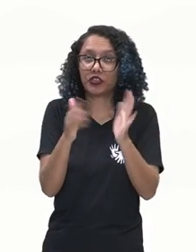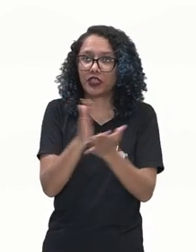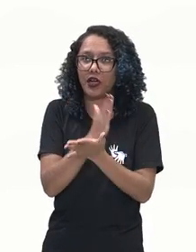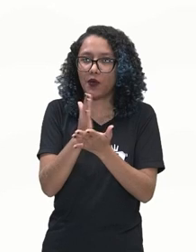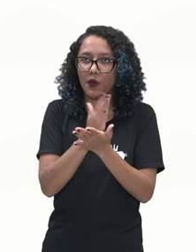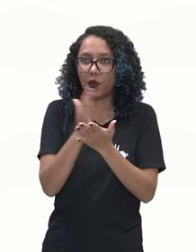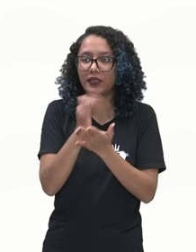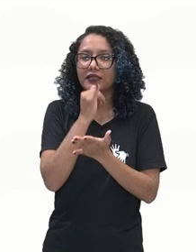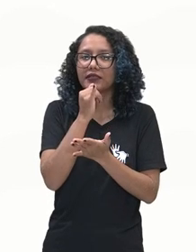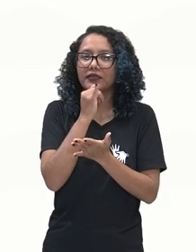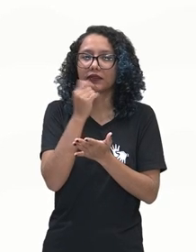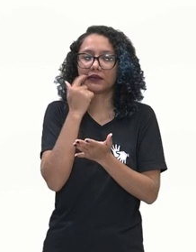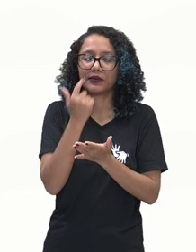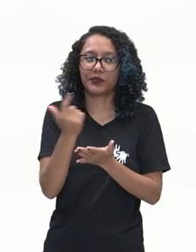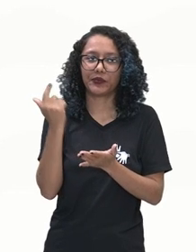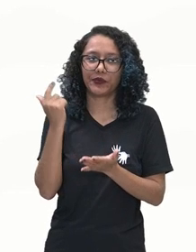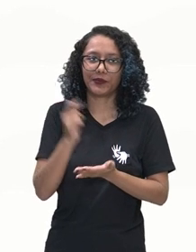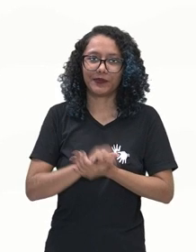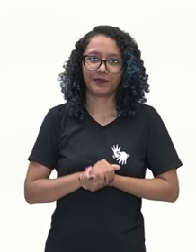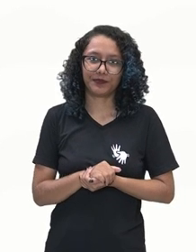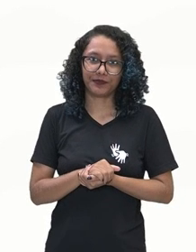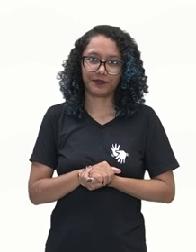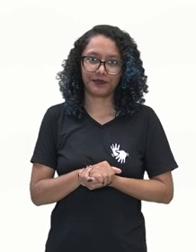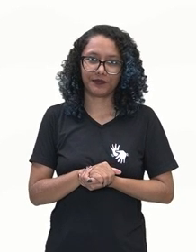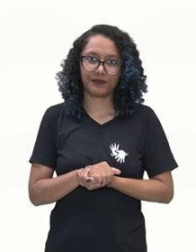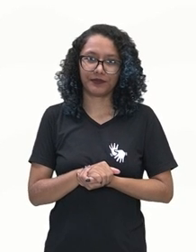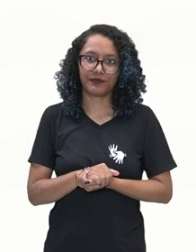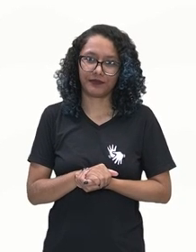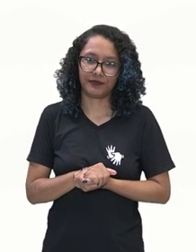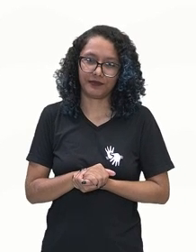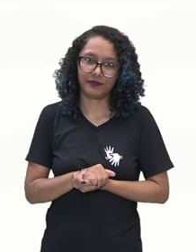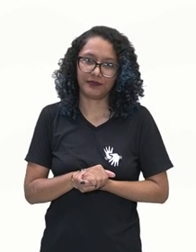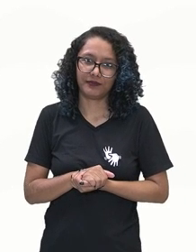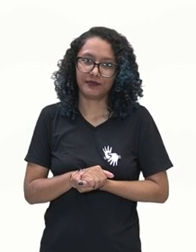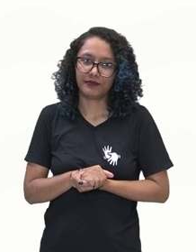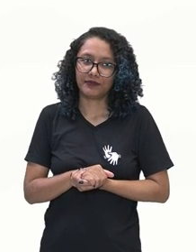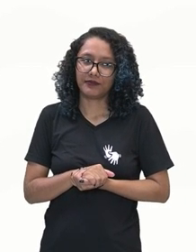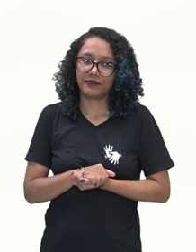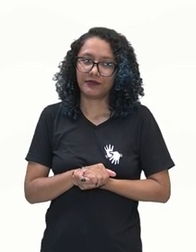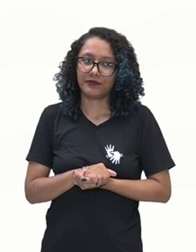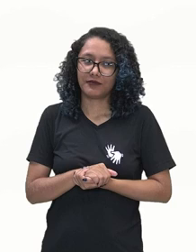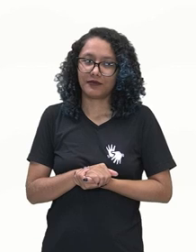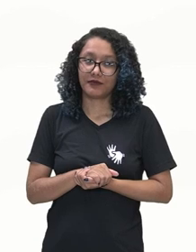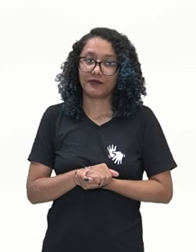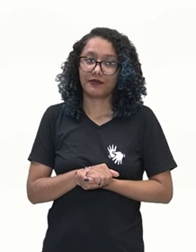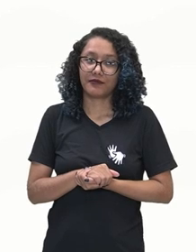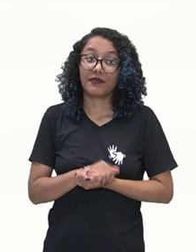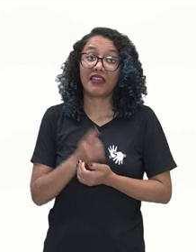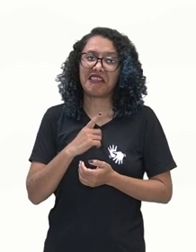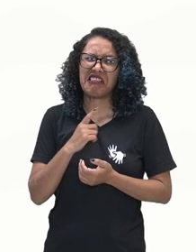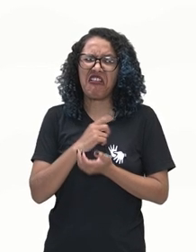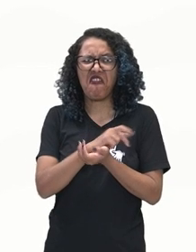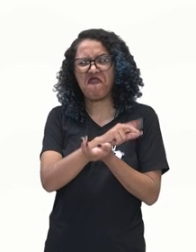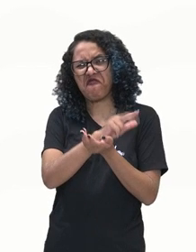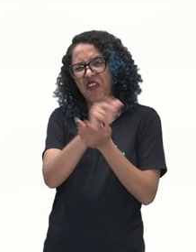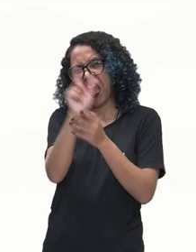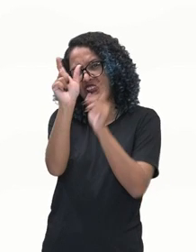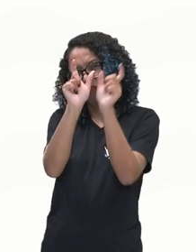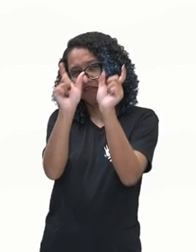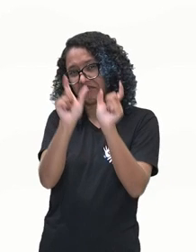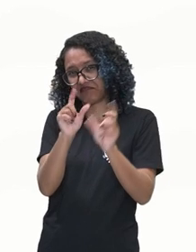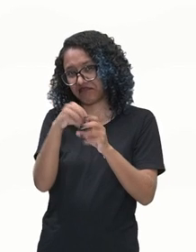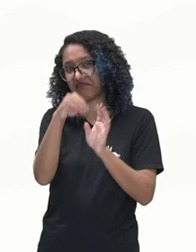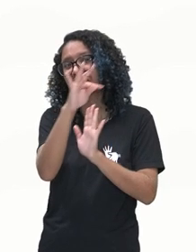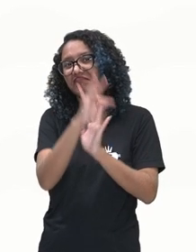Como vocês podem observar, nós temos vários cognatos aí. Várias palavras